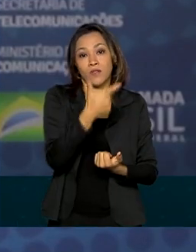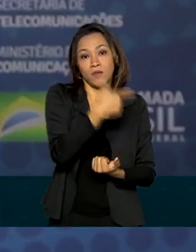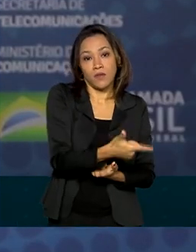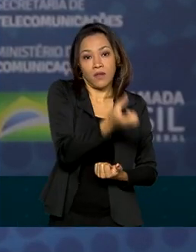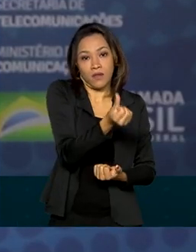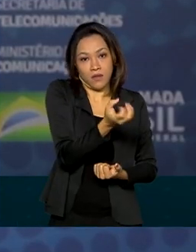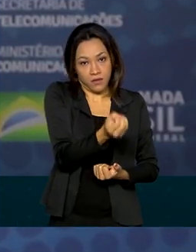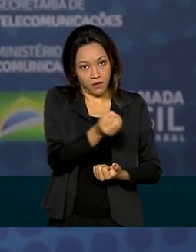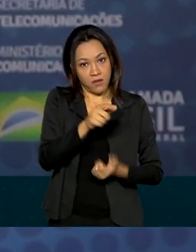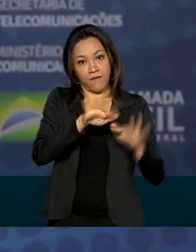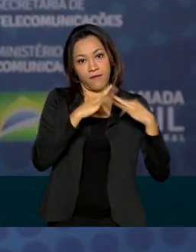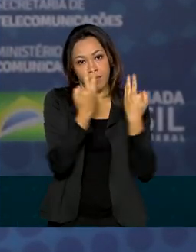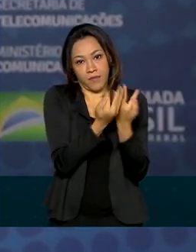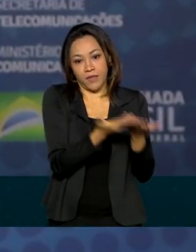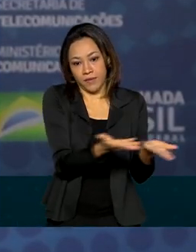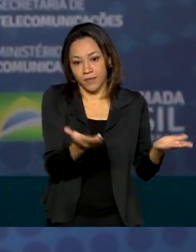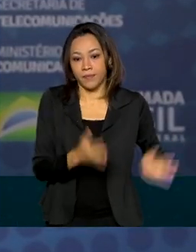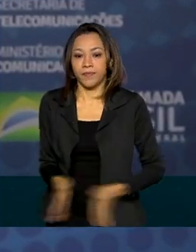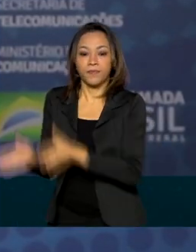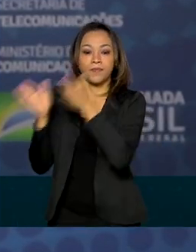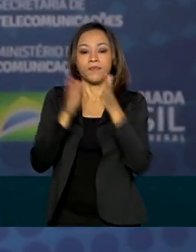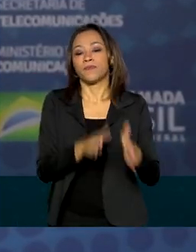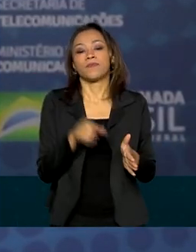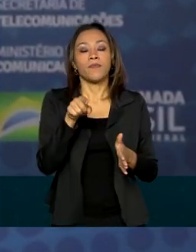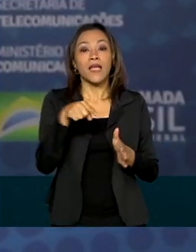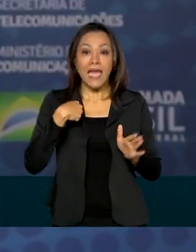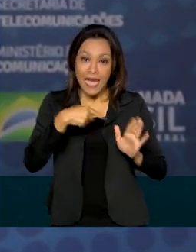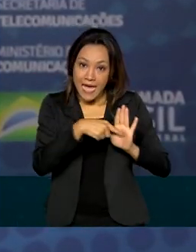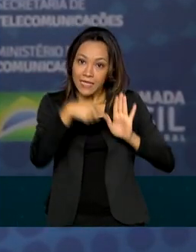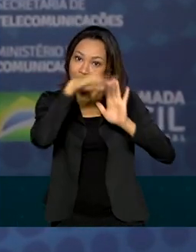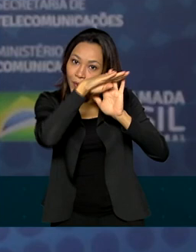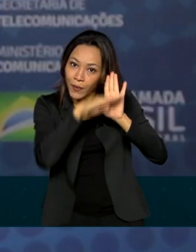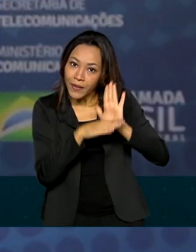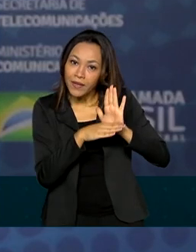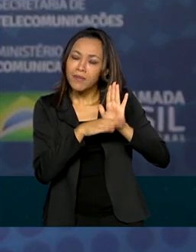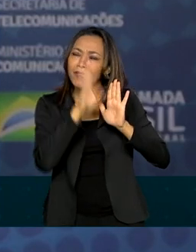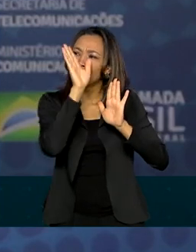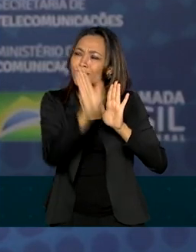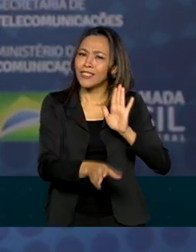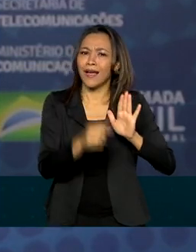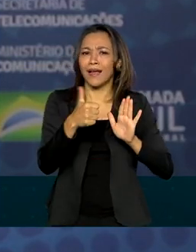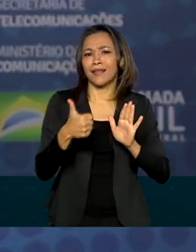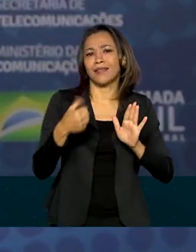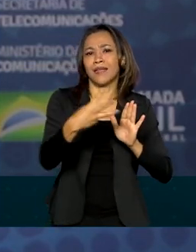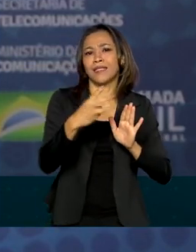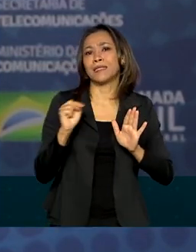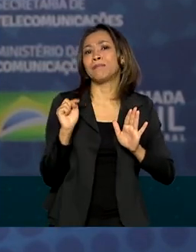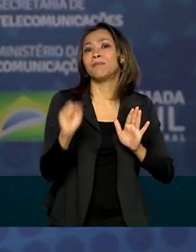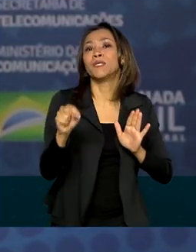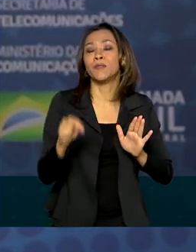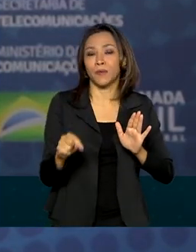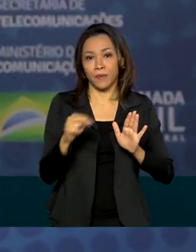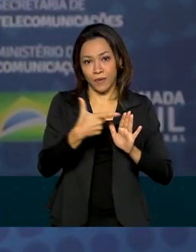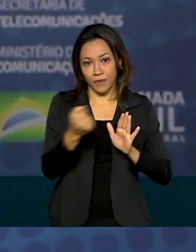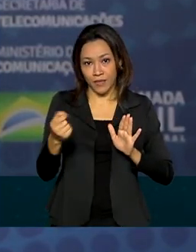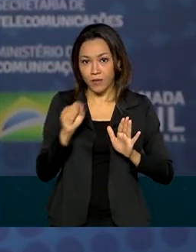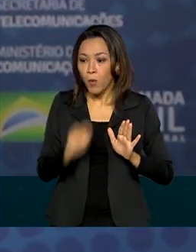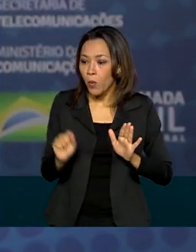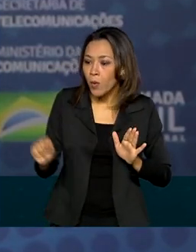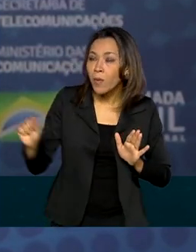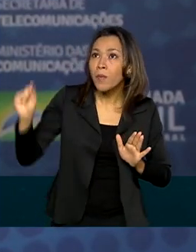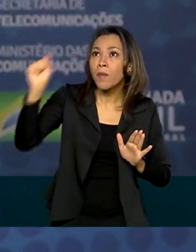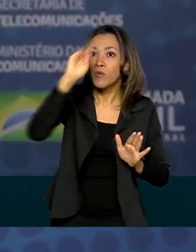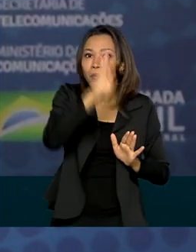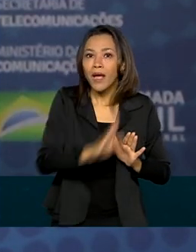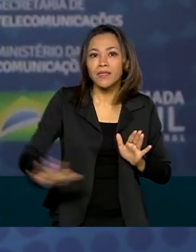programa UFA Brasil é o carro-chefe do Ministério das Comunicações. Já instalou mais de 13.200 pontos em todo o país, sendo